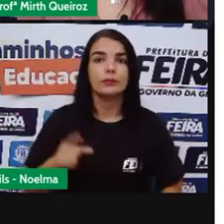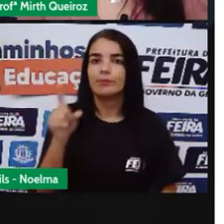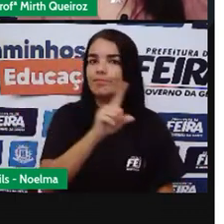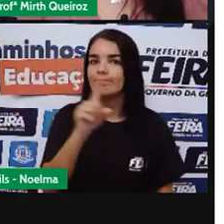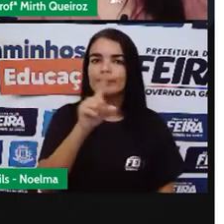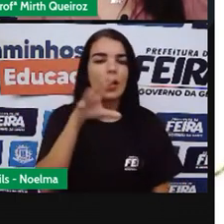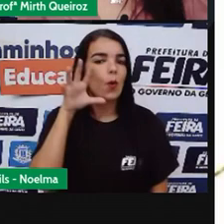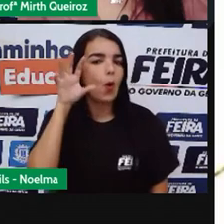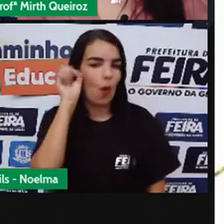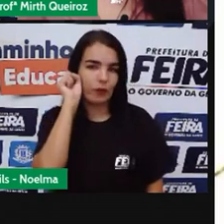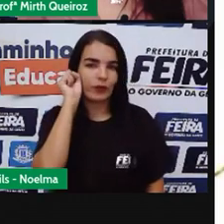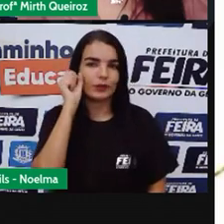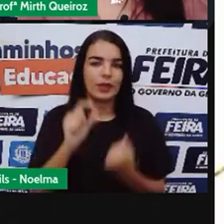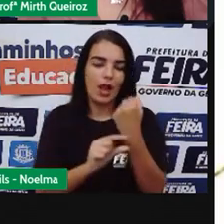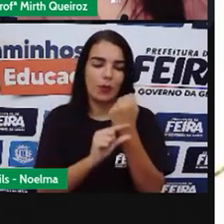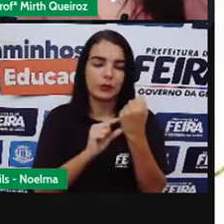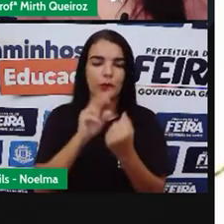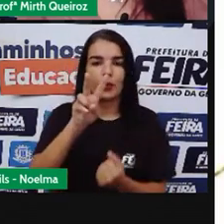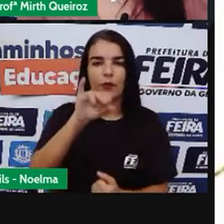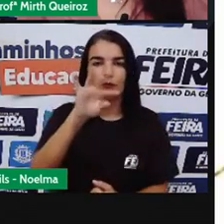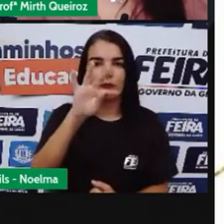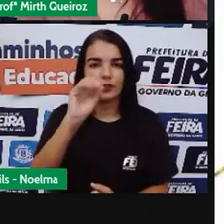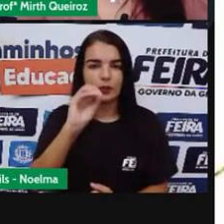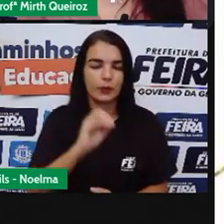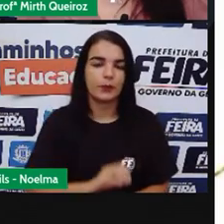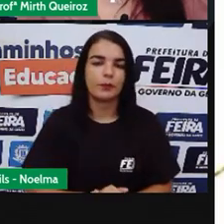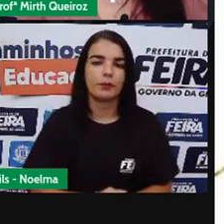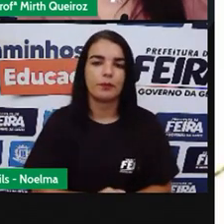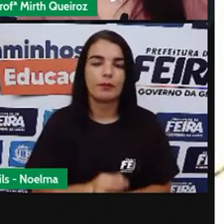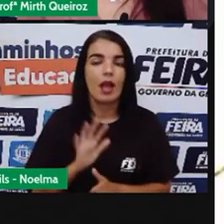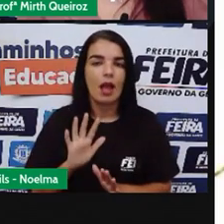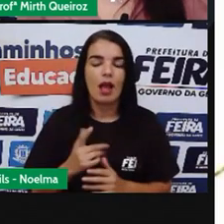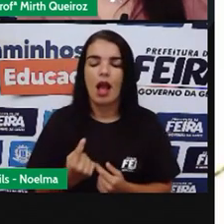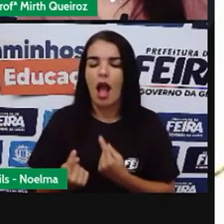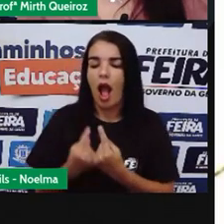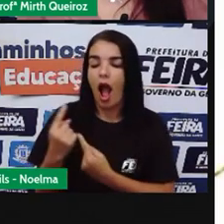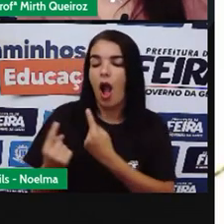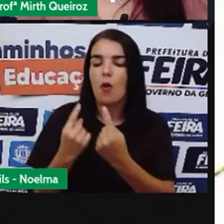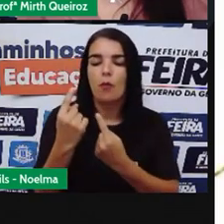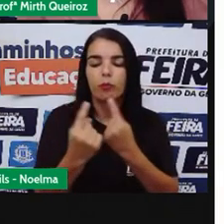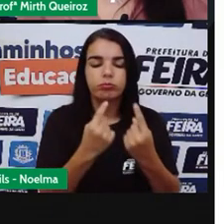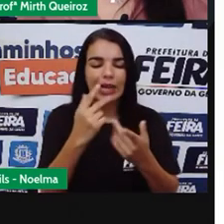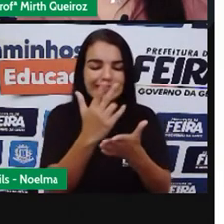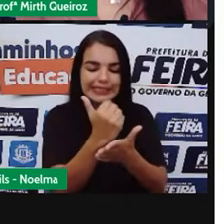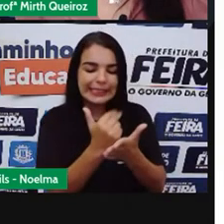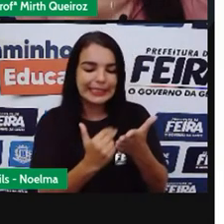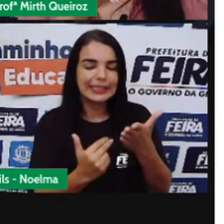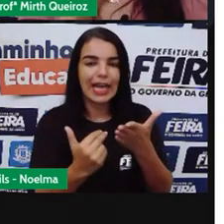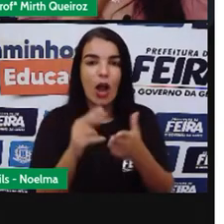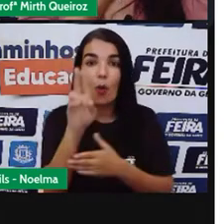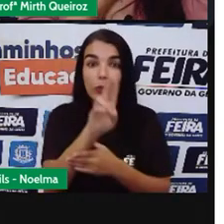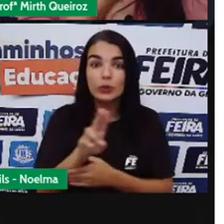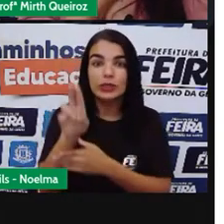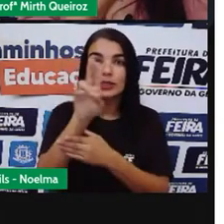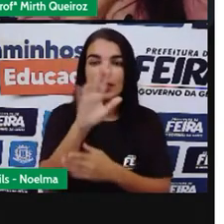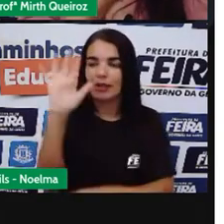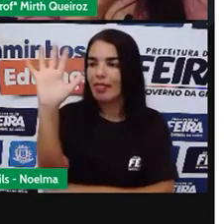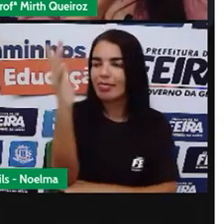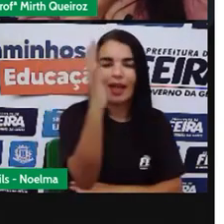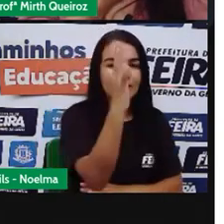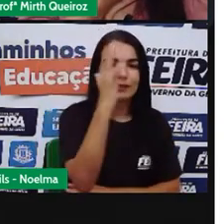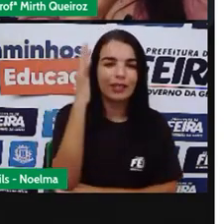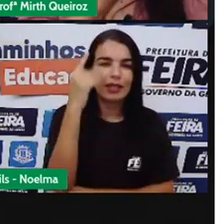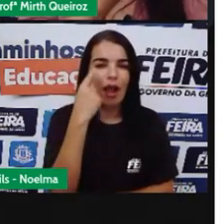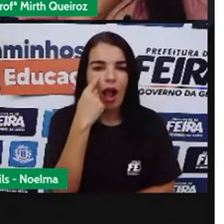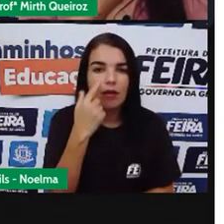Vitor Hugo Algumas artes Usando a natureza Vamos conhecer Aqui